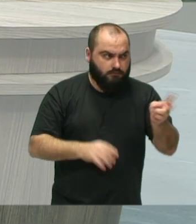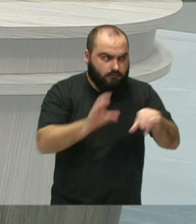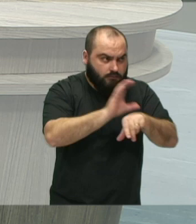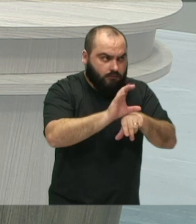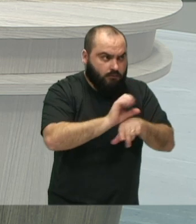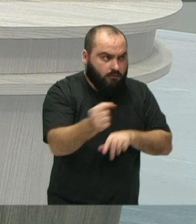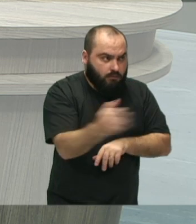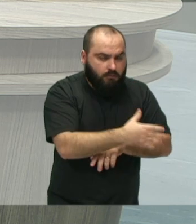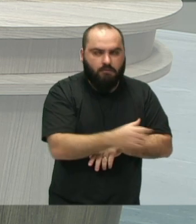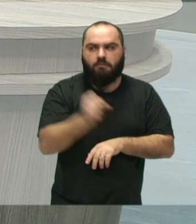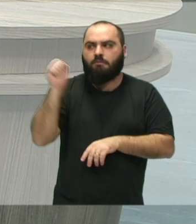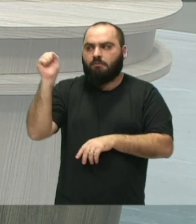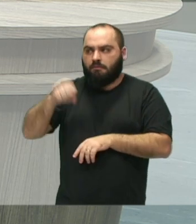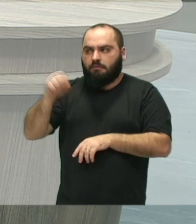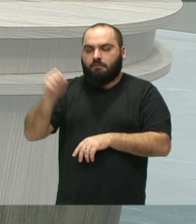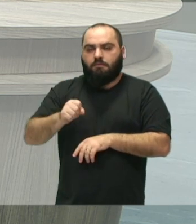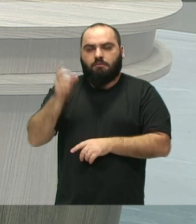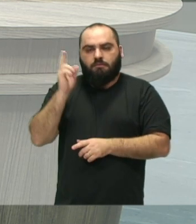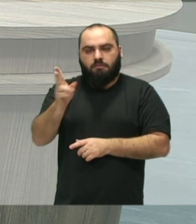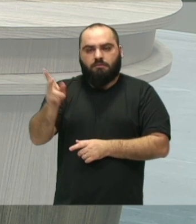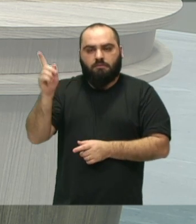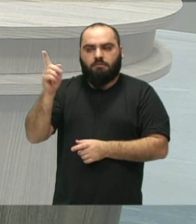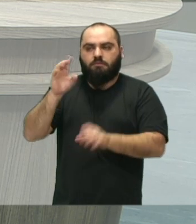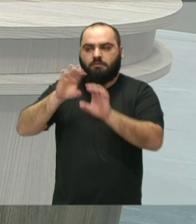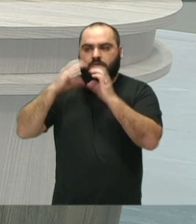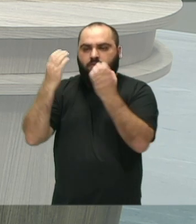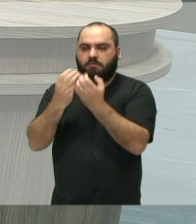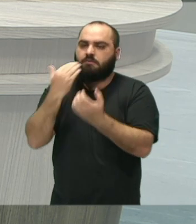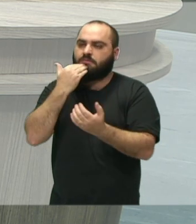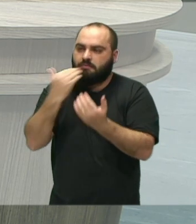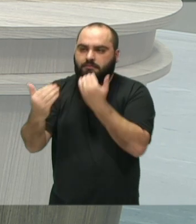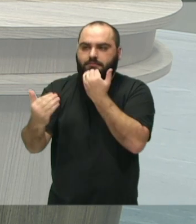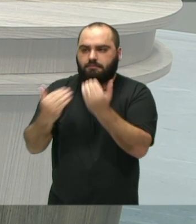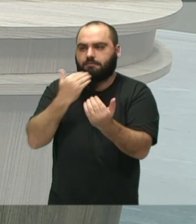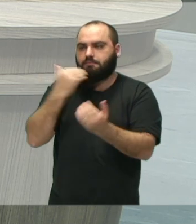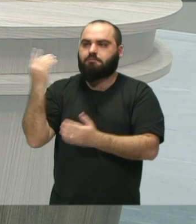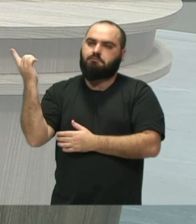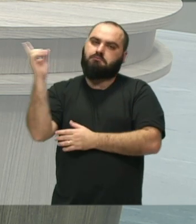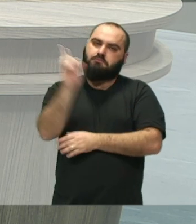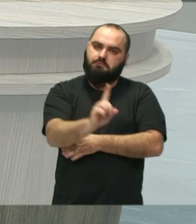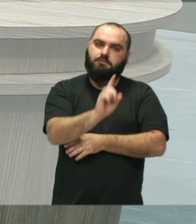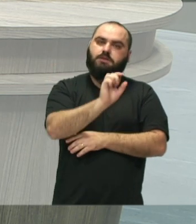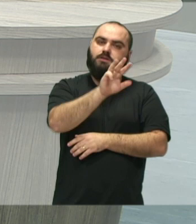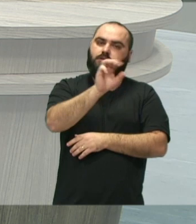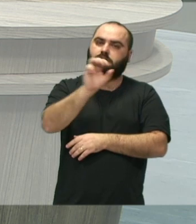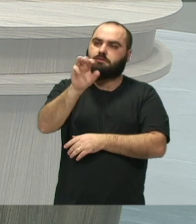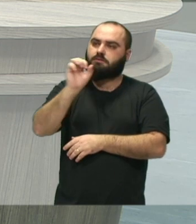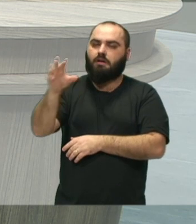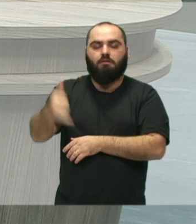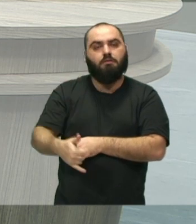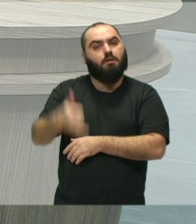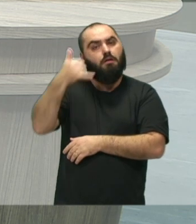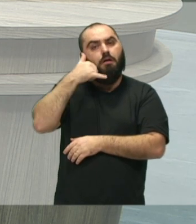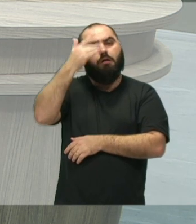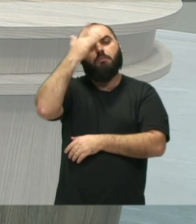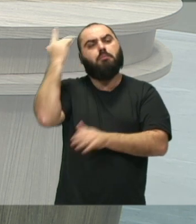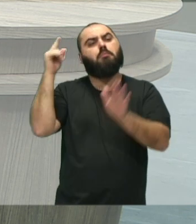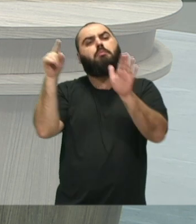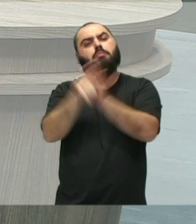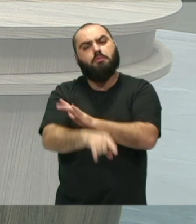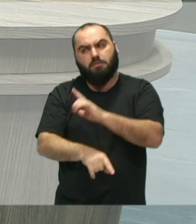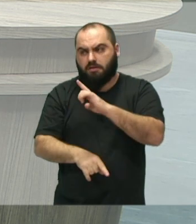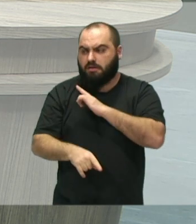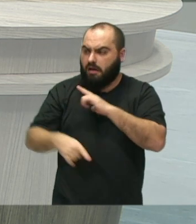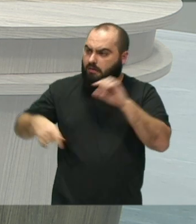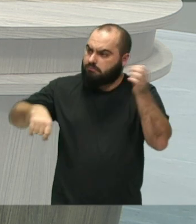Isso, a sempre atende a demanda da comunidade, né, então a gente tem ali o nosso telefone, o nosso site, os nossos canais e o pessoal pergunta, ah, tem curso de